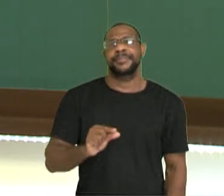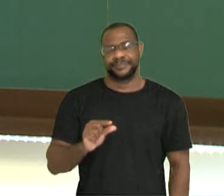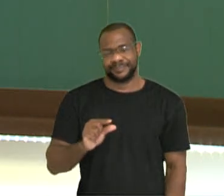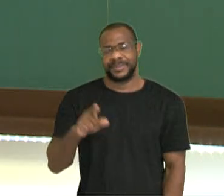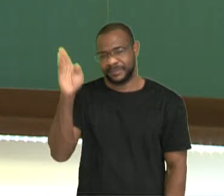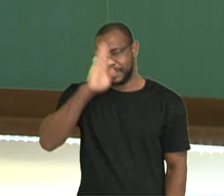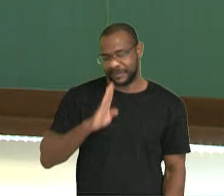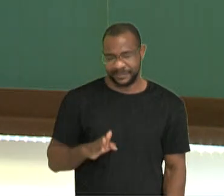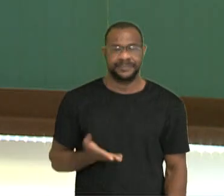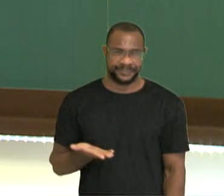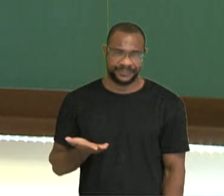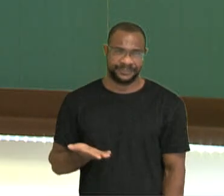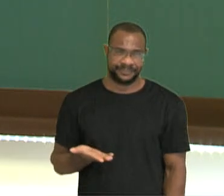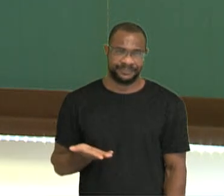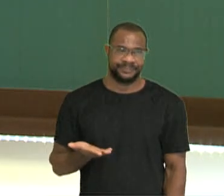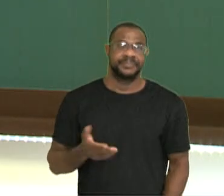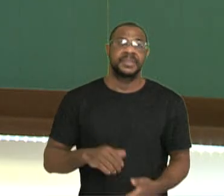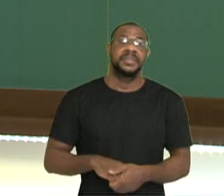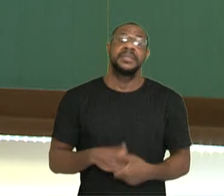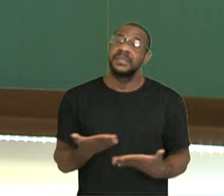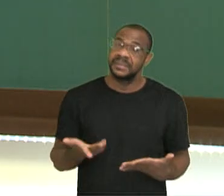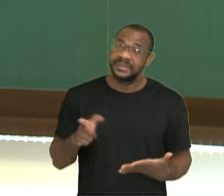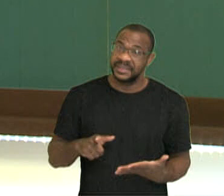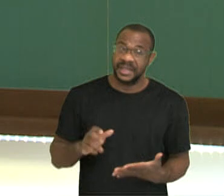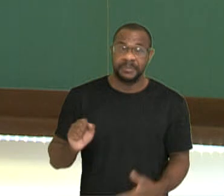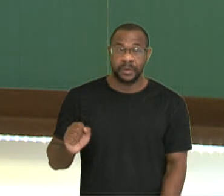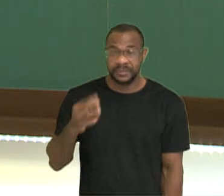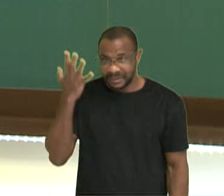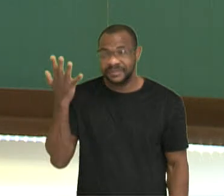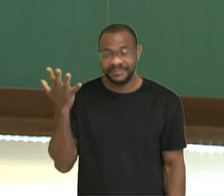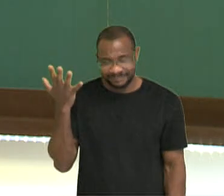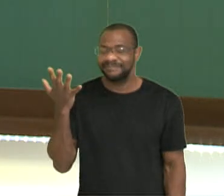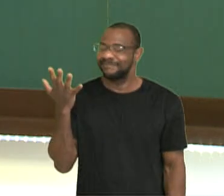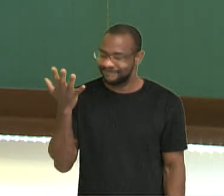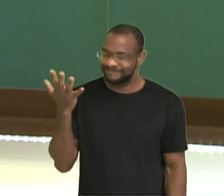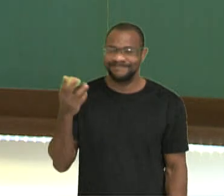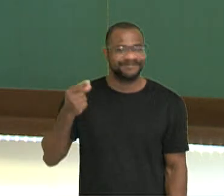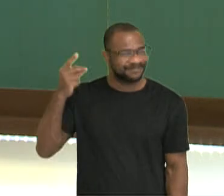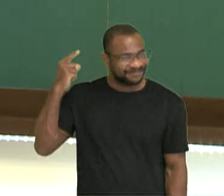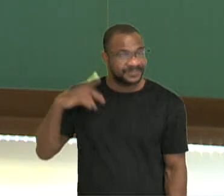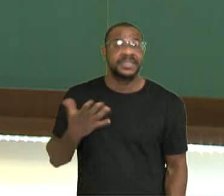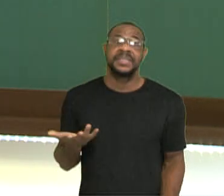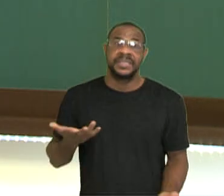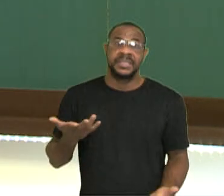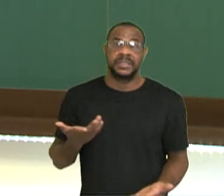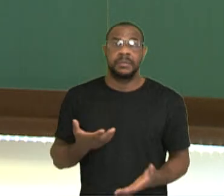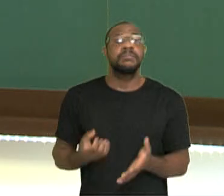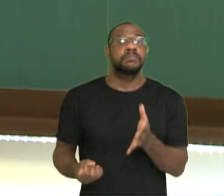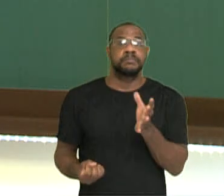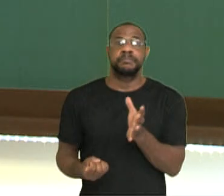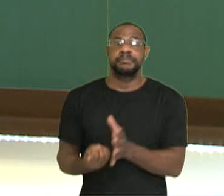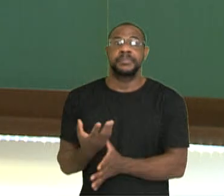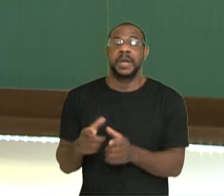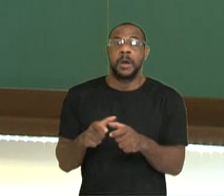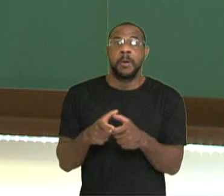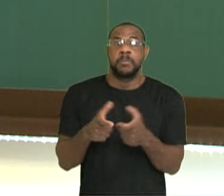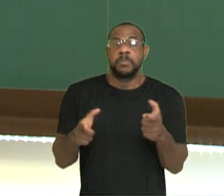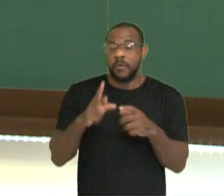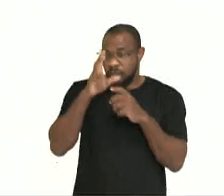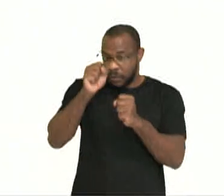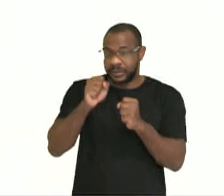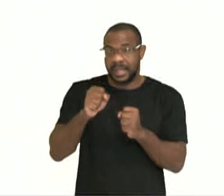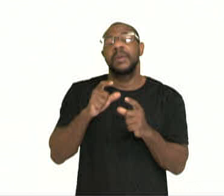era um fator preponderante, ele se acentua com a questão da pandemia. Uma estimativa do Banco Mundial